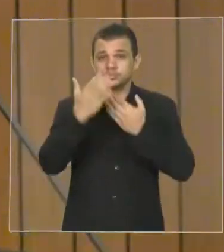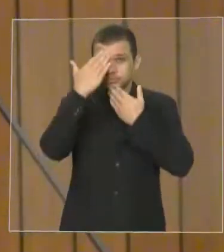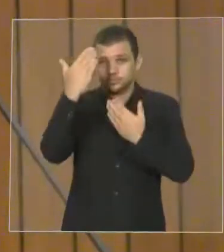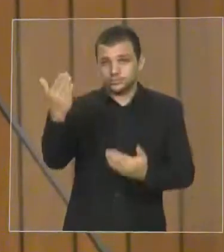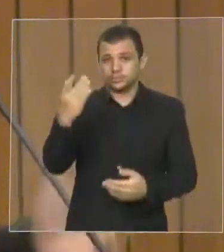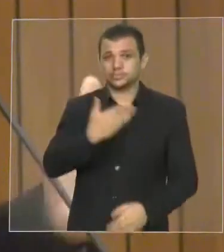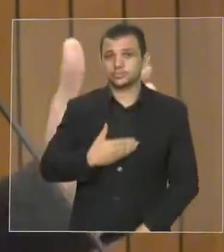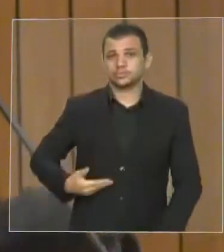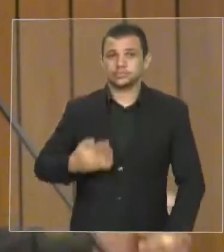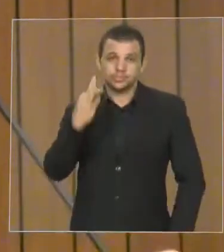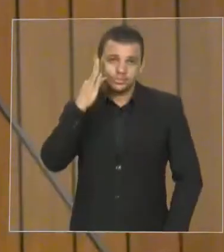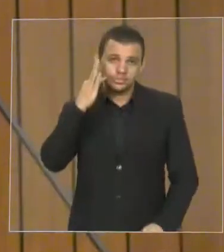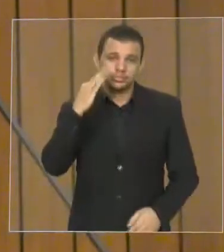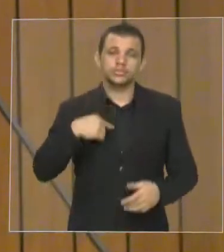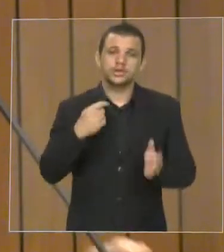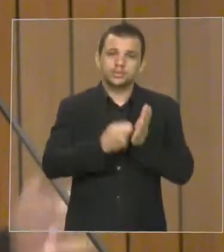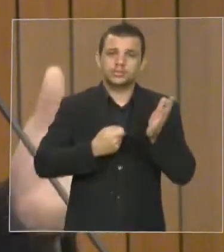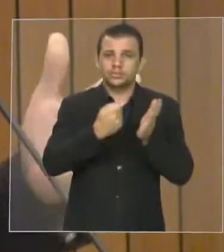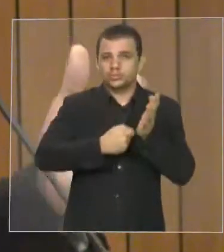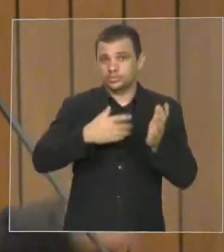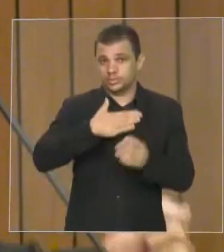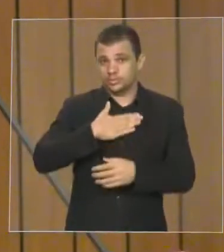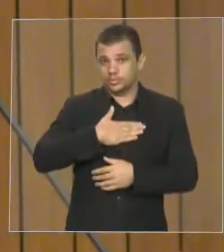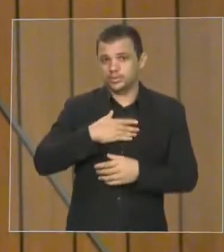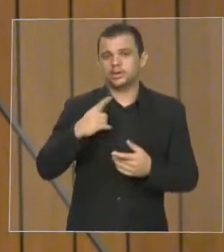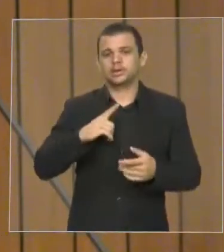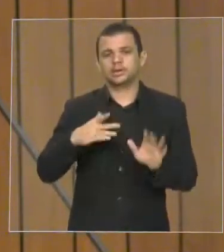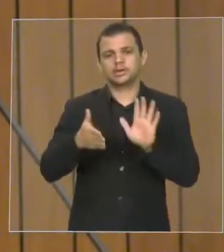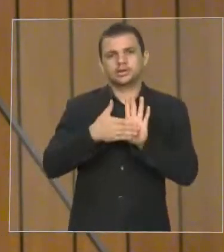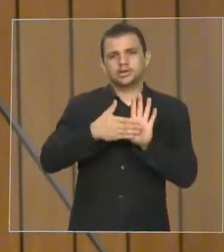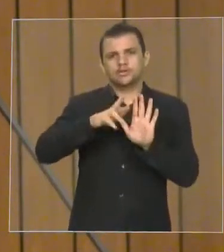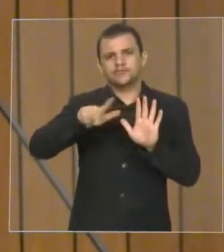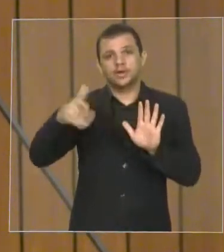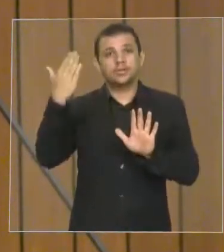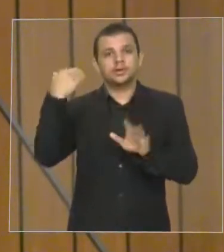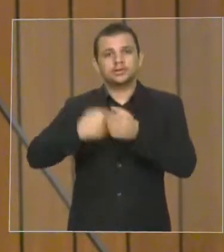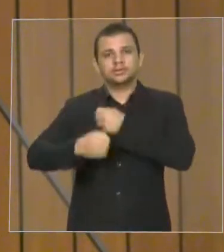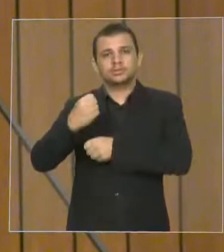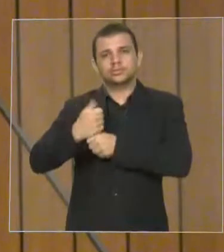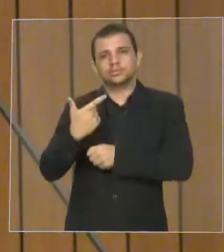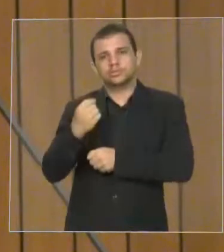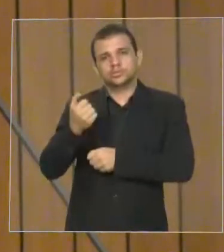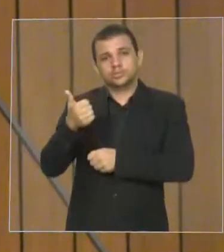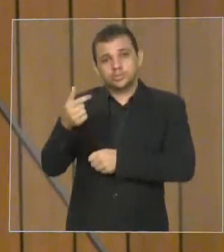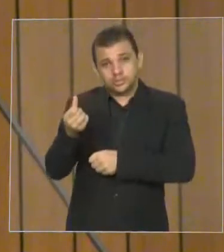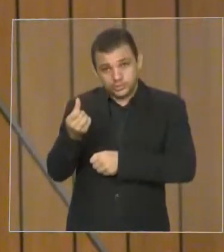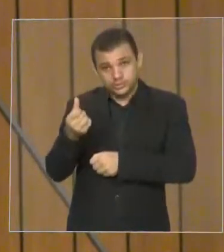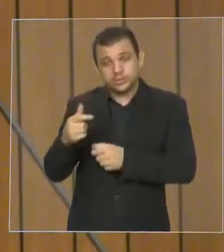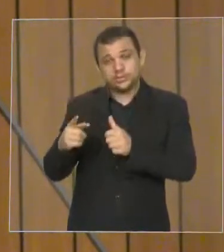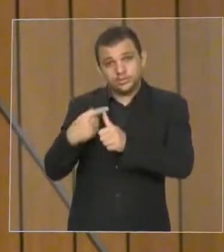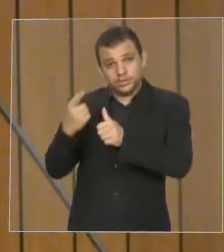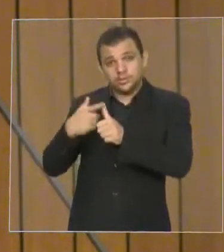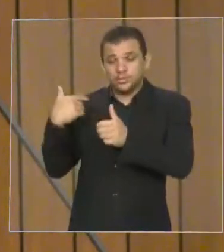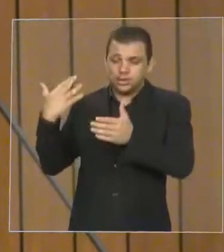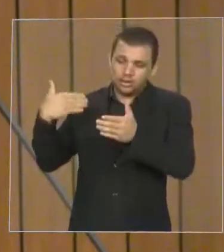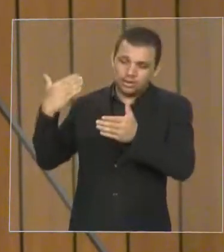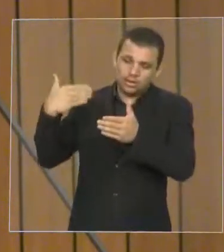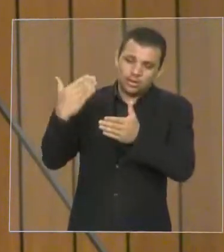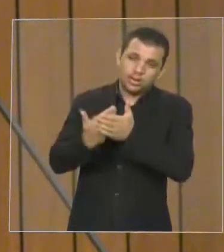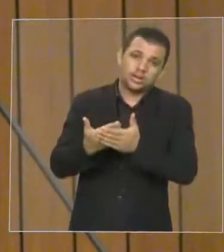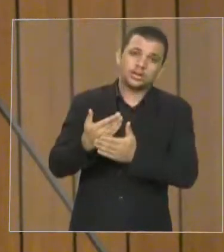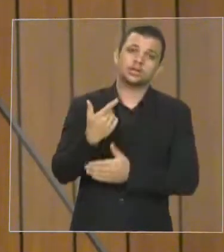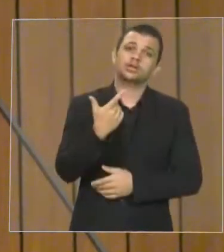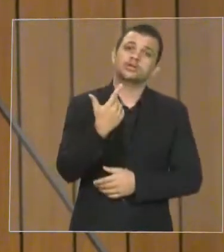minha, com várias indicações, que a primeira foi em 2016 e a última agora, foi no dia 24 de setembro de